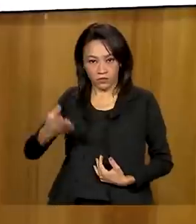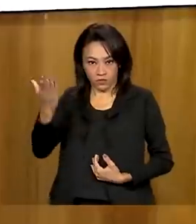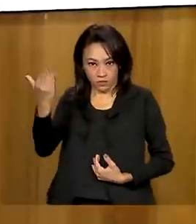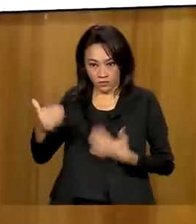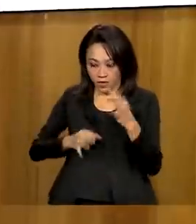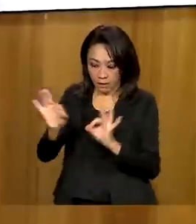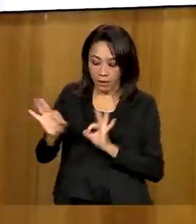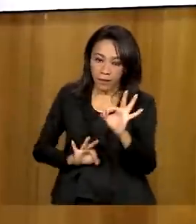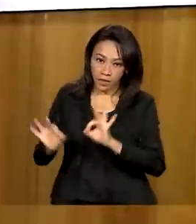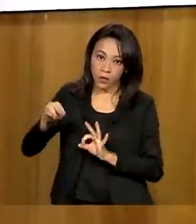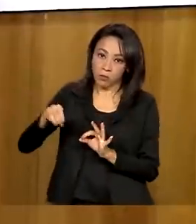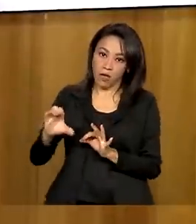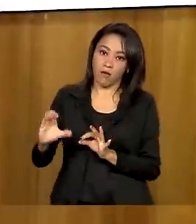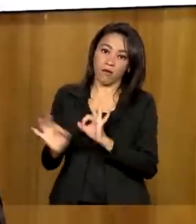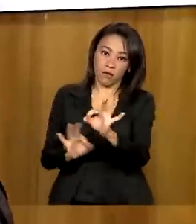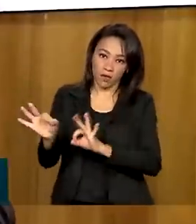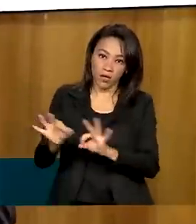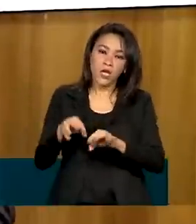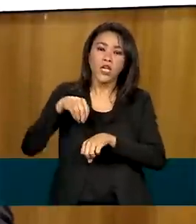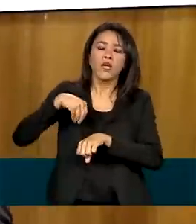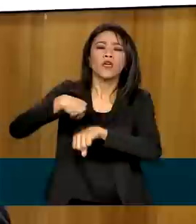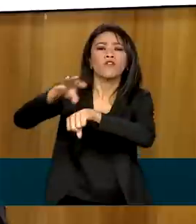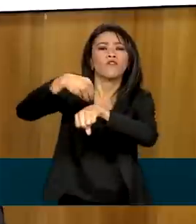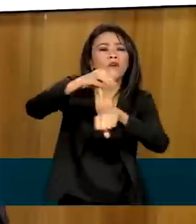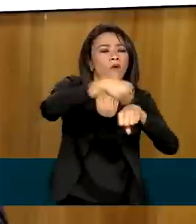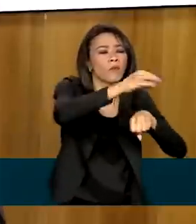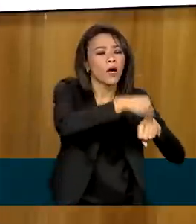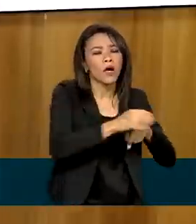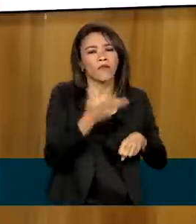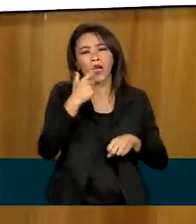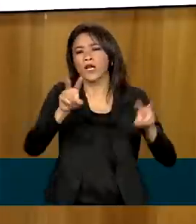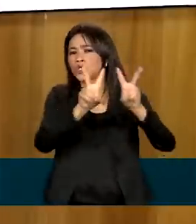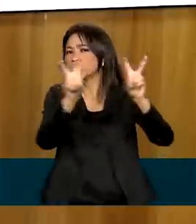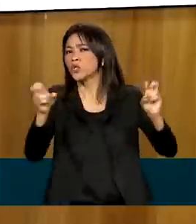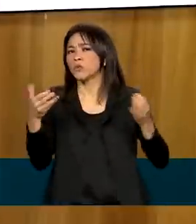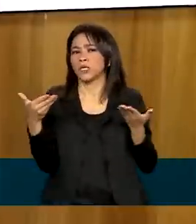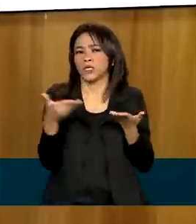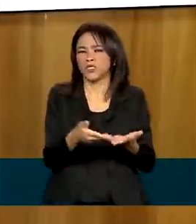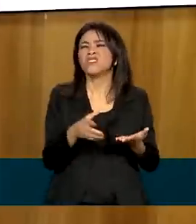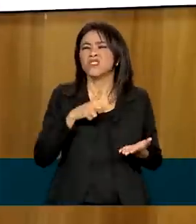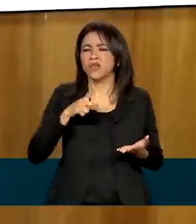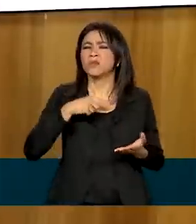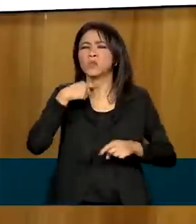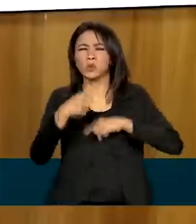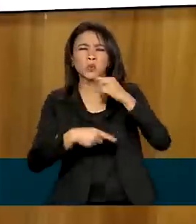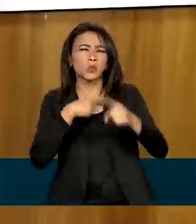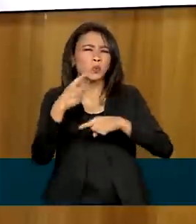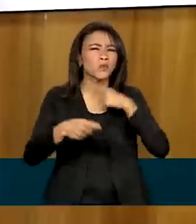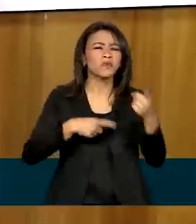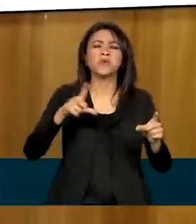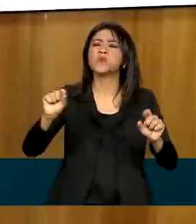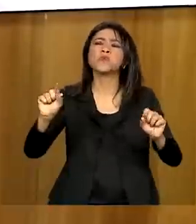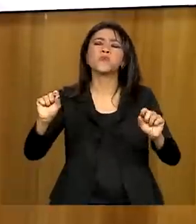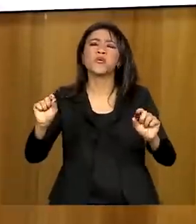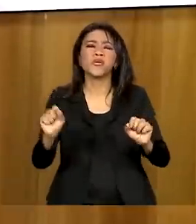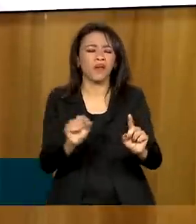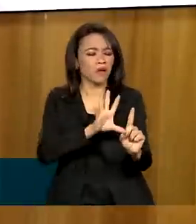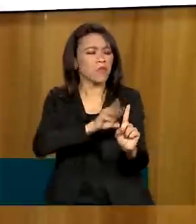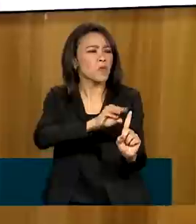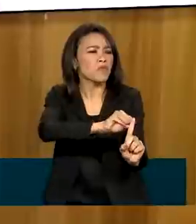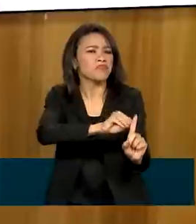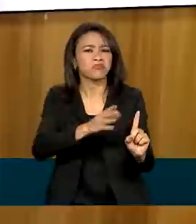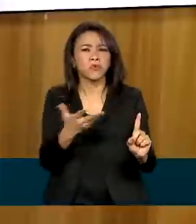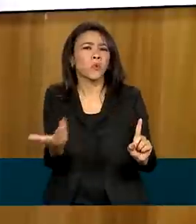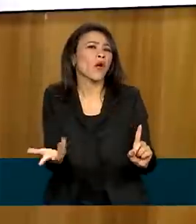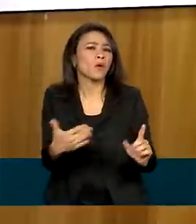tanto para essa parte informativa, para a gente poder fazer essa discussão, explicar, porque também tem muita dúvida do que caracteriza, de fato, o assédio